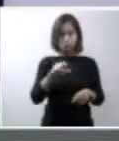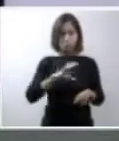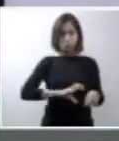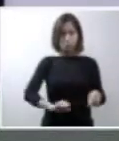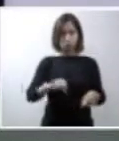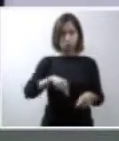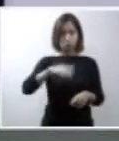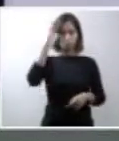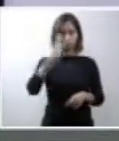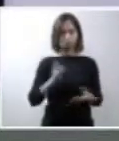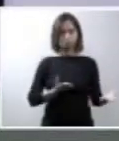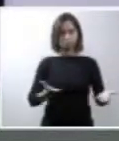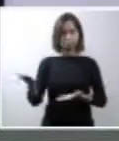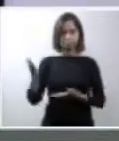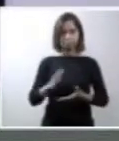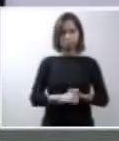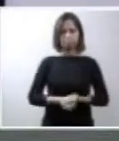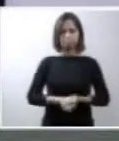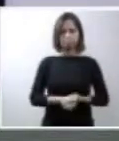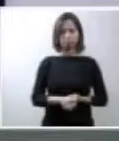Com a palavra, sua excelência.